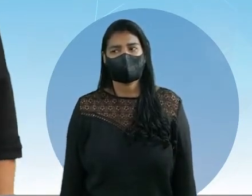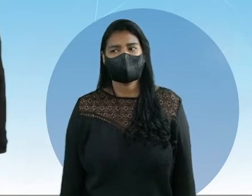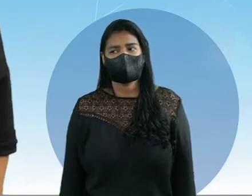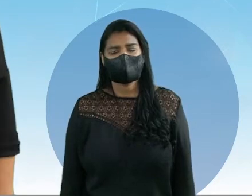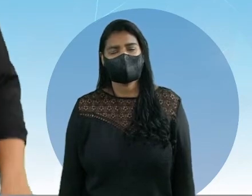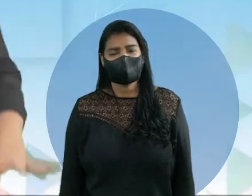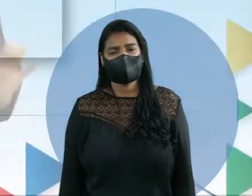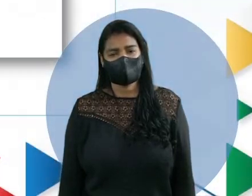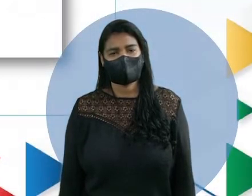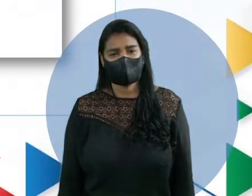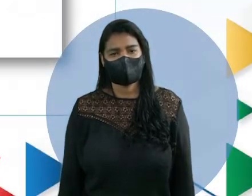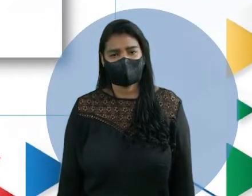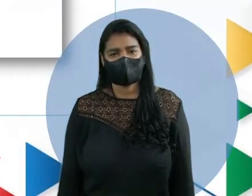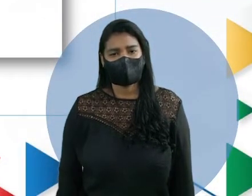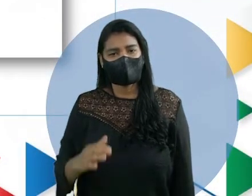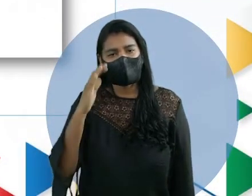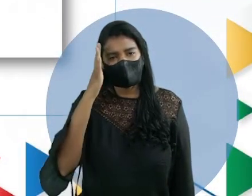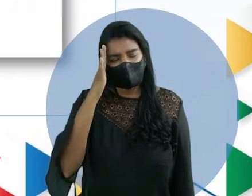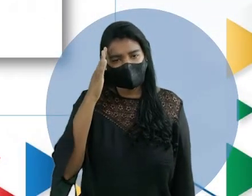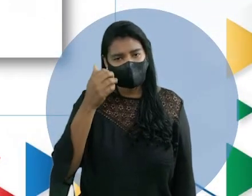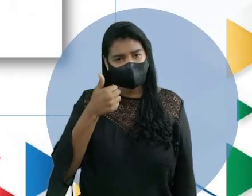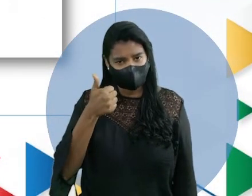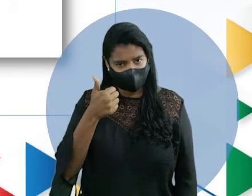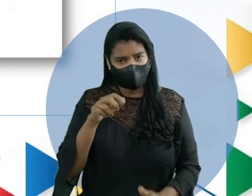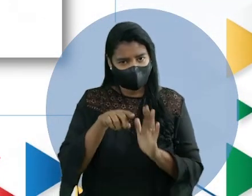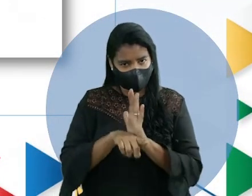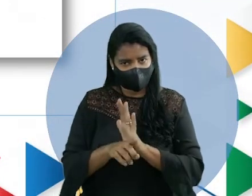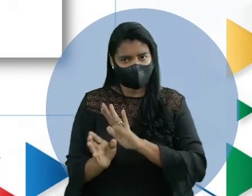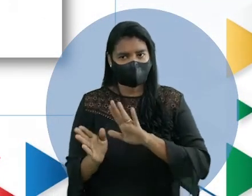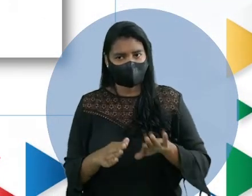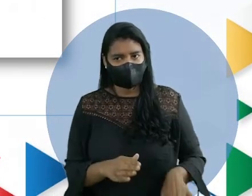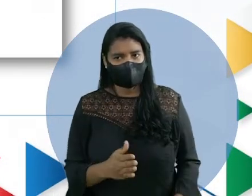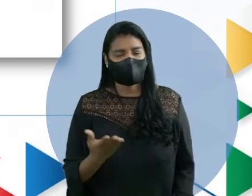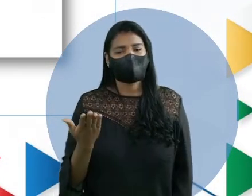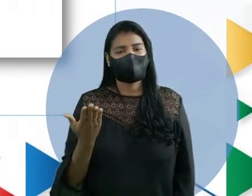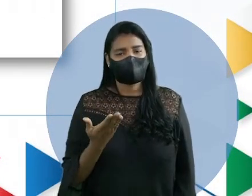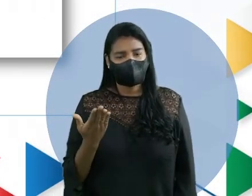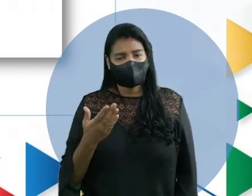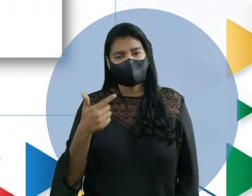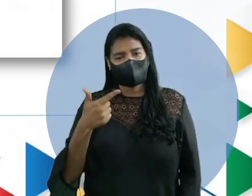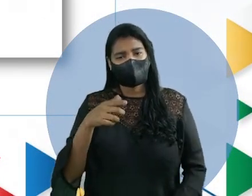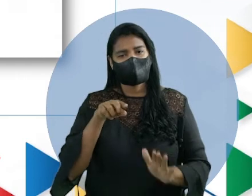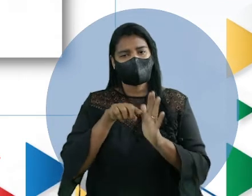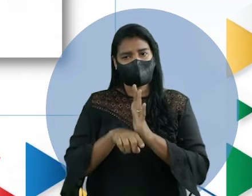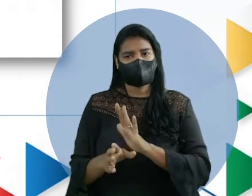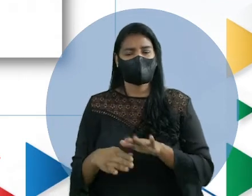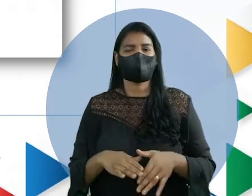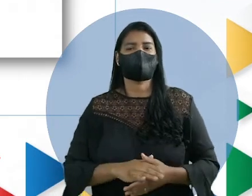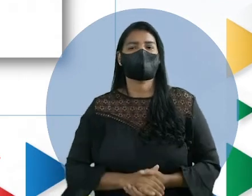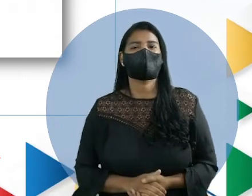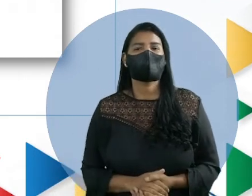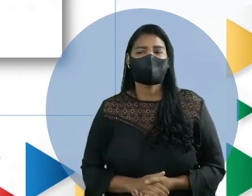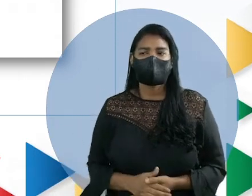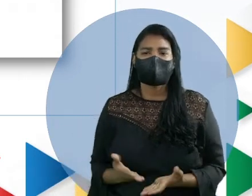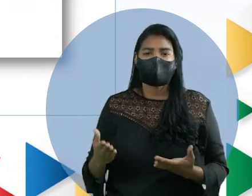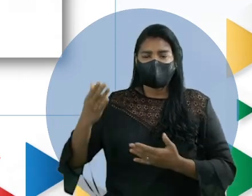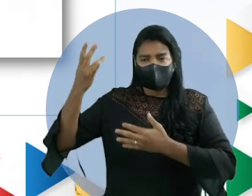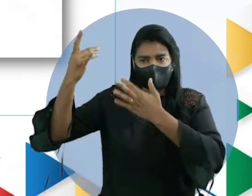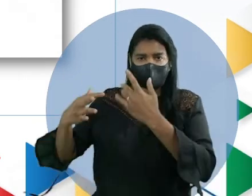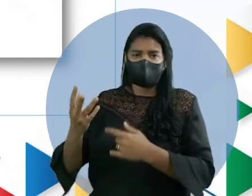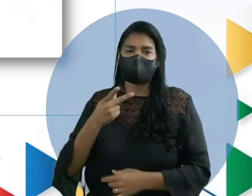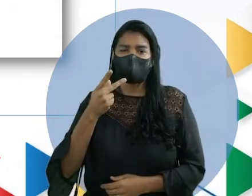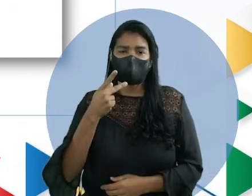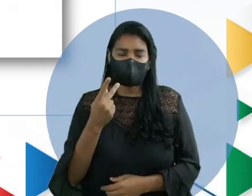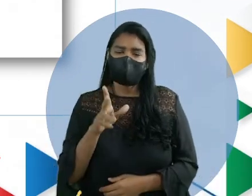vamos lá. Deu para entender na primeira? Agora vamos falar sobre as nossas águas, os nossos caminhos de águas, as nossas bacias